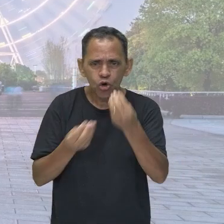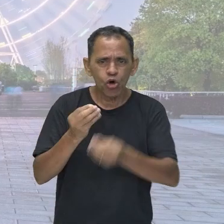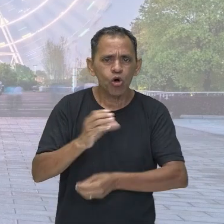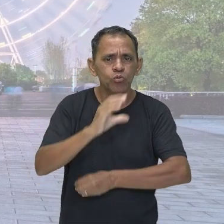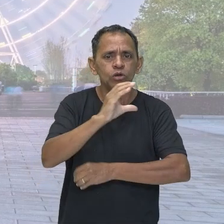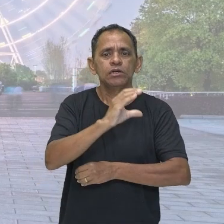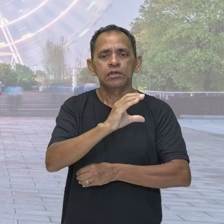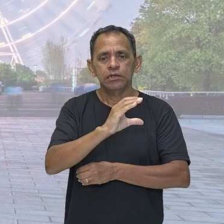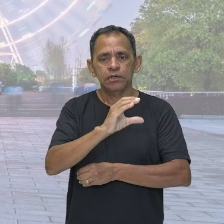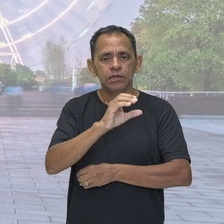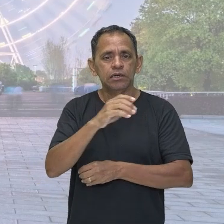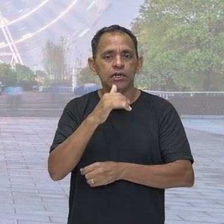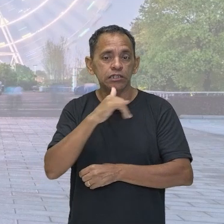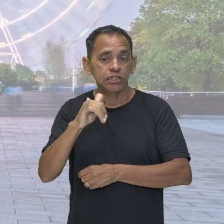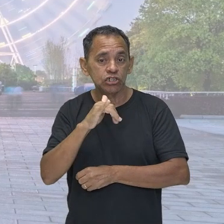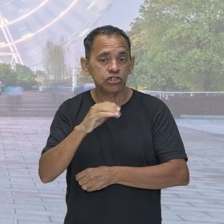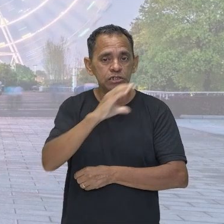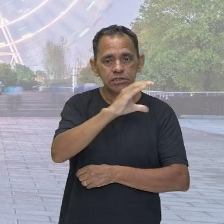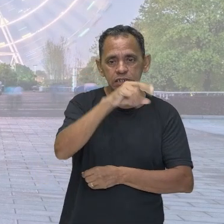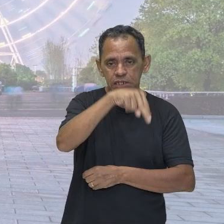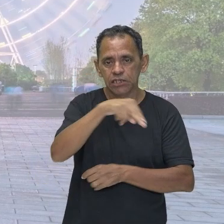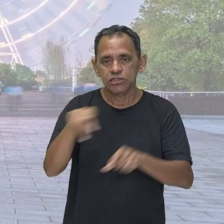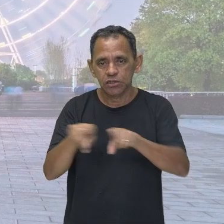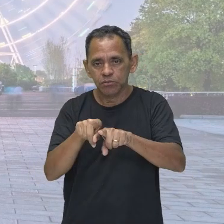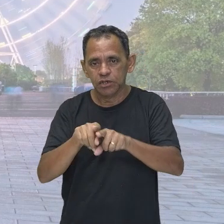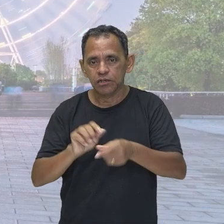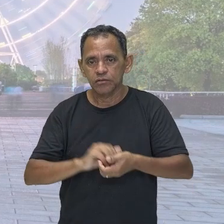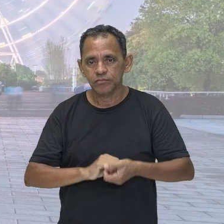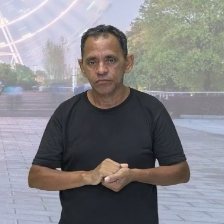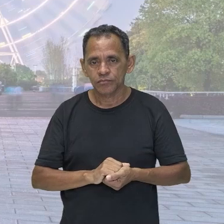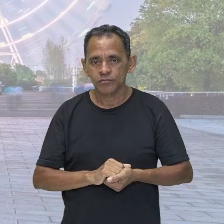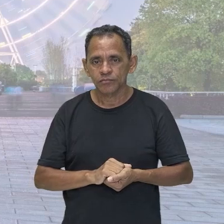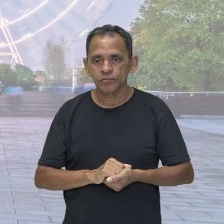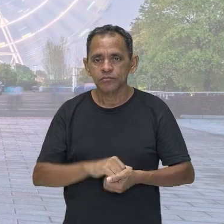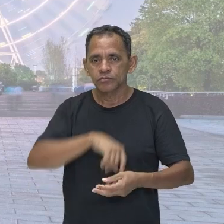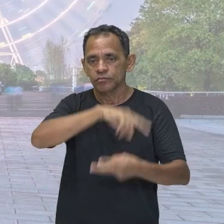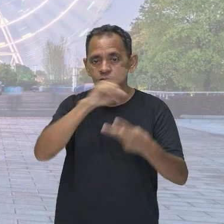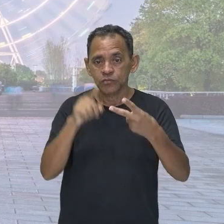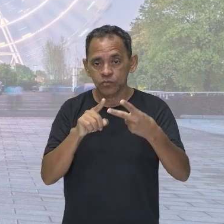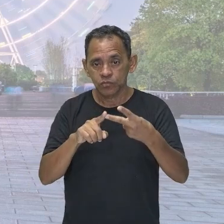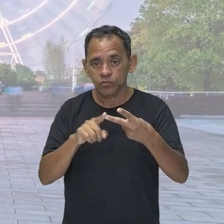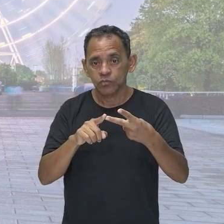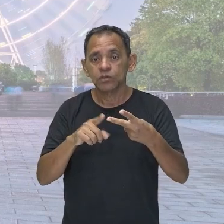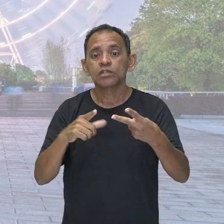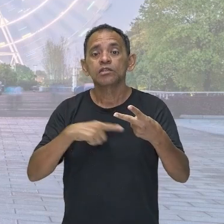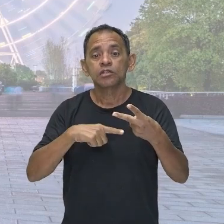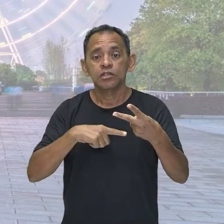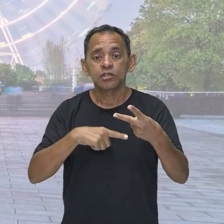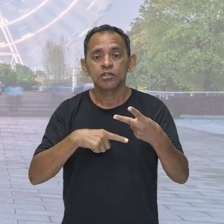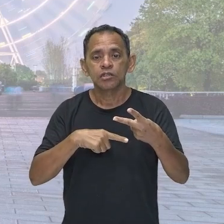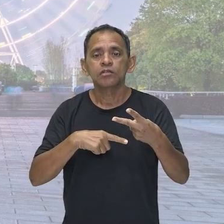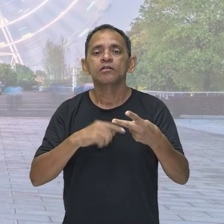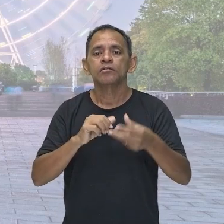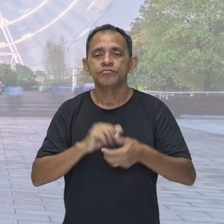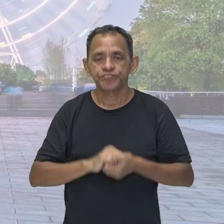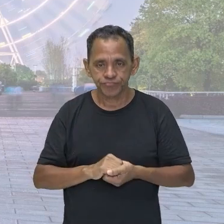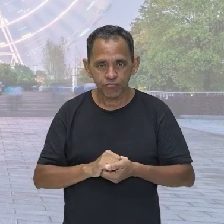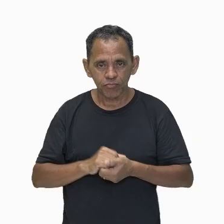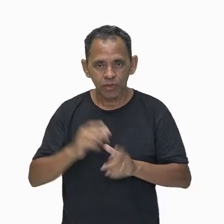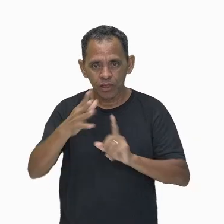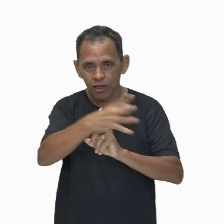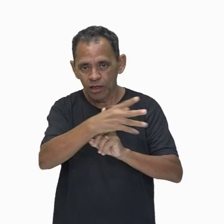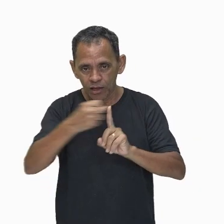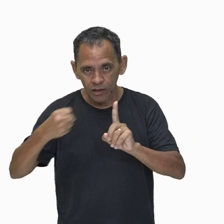ao quadrado sobre 2. Além da energia cinética, nós temos também a energia potencial gravitacional.